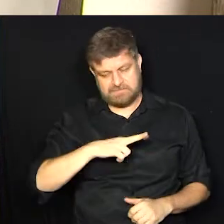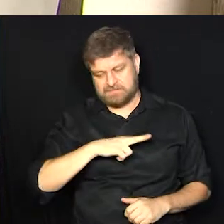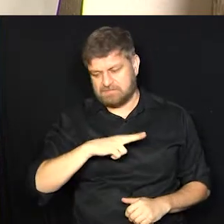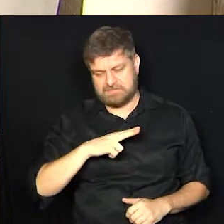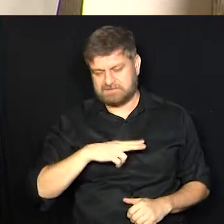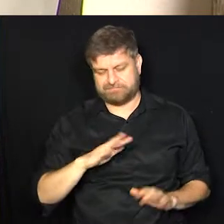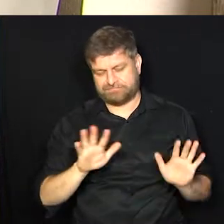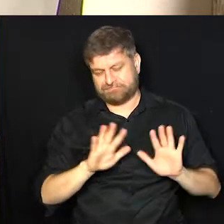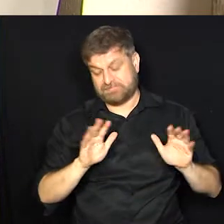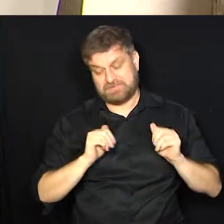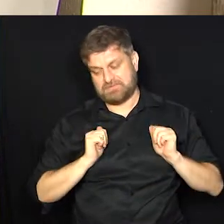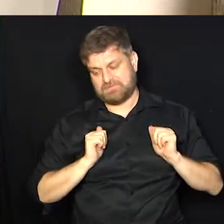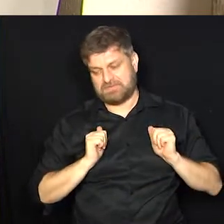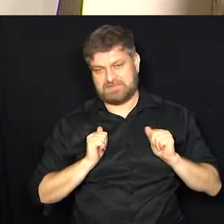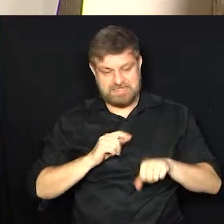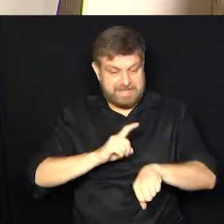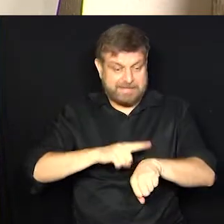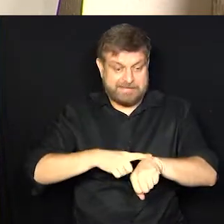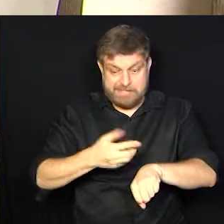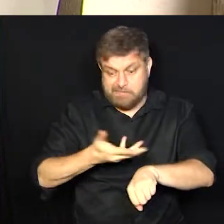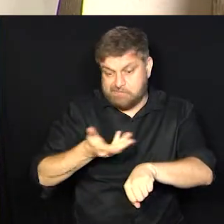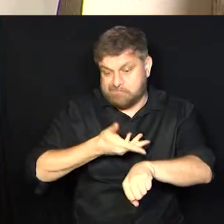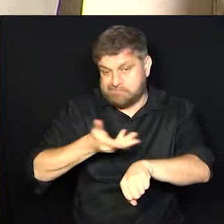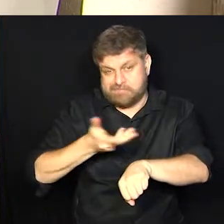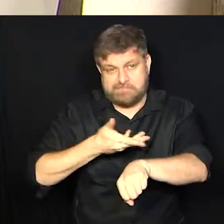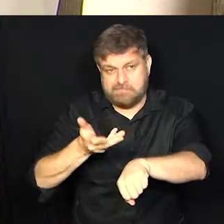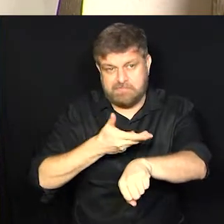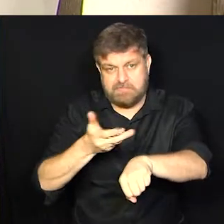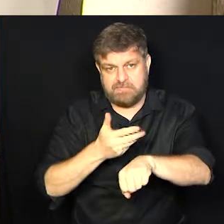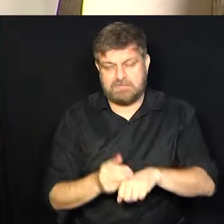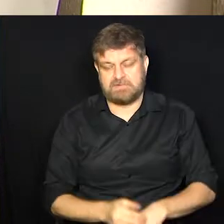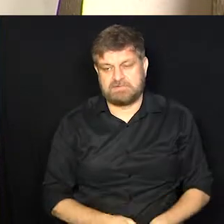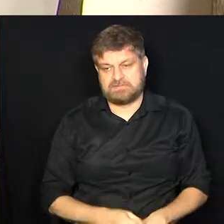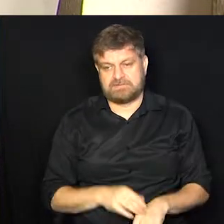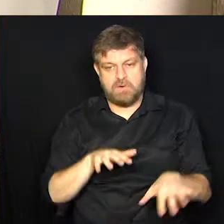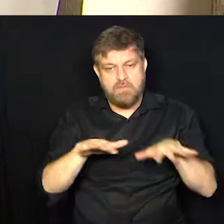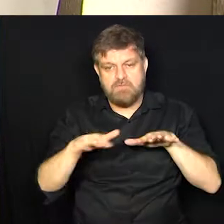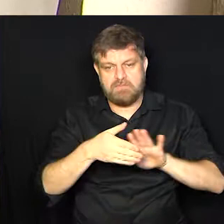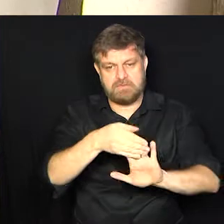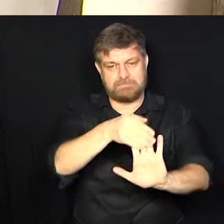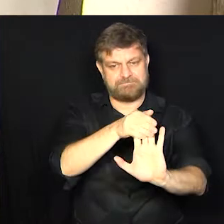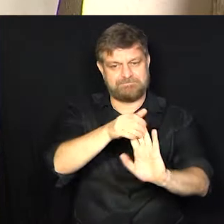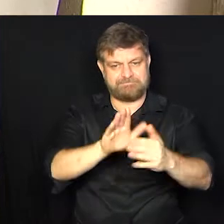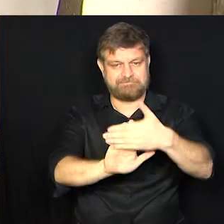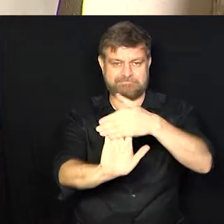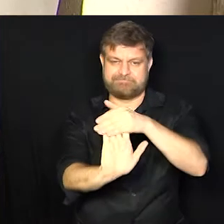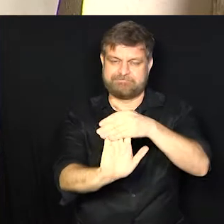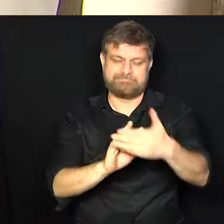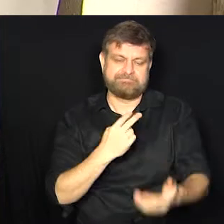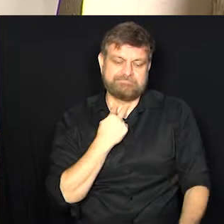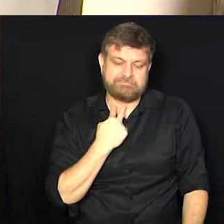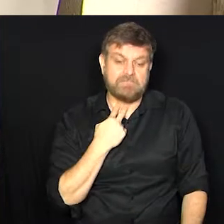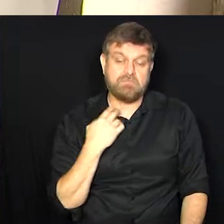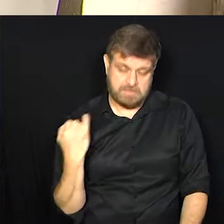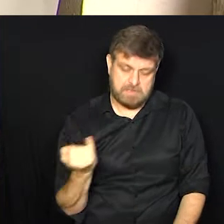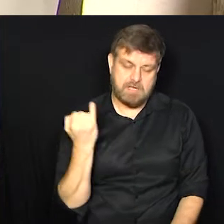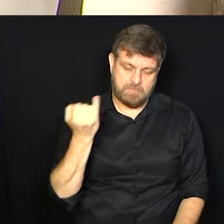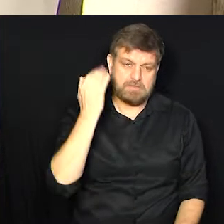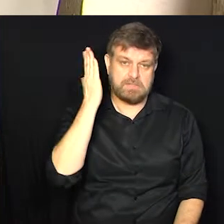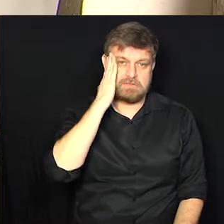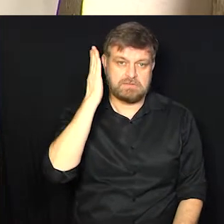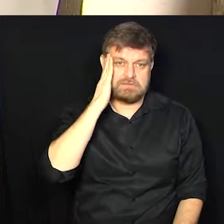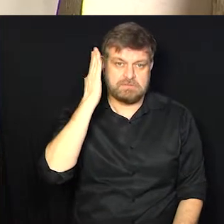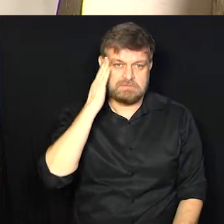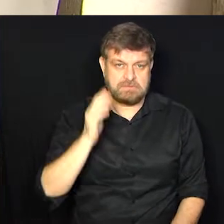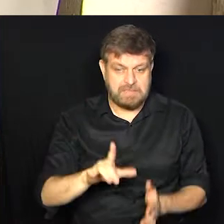acabo não fazendo. Muitas vezes, falta tempo, né? correria do dia a dia. Mas, é muito importante. Um